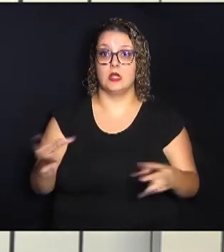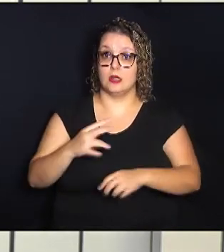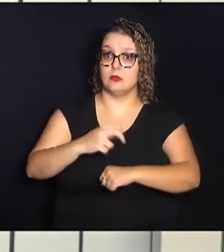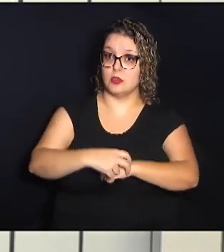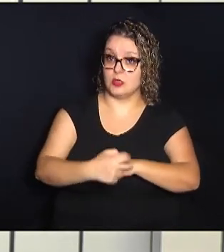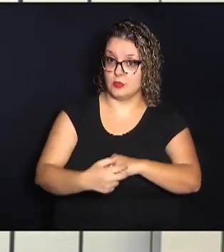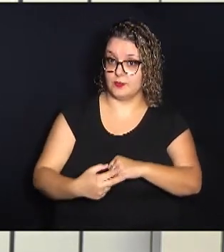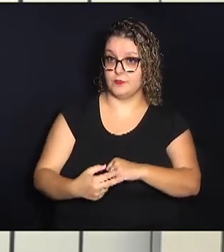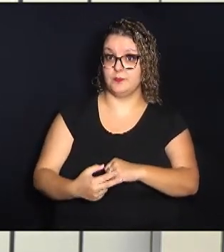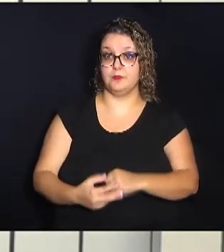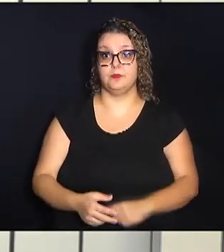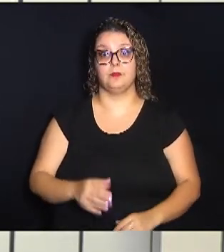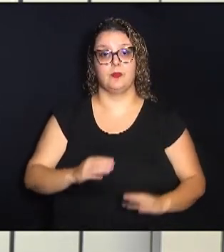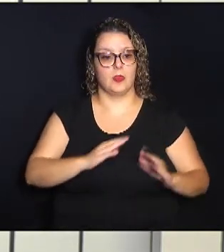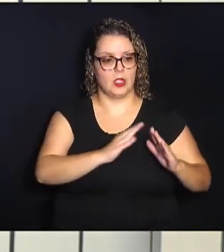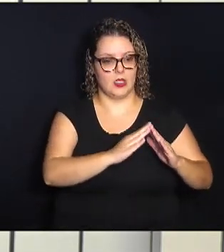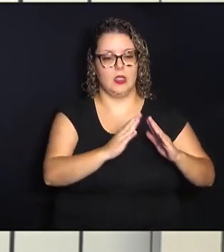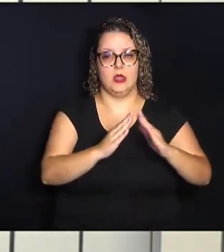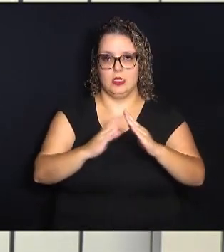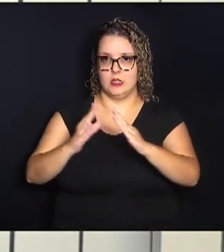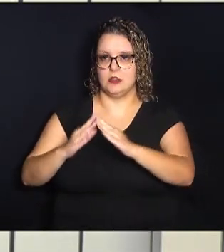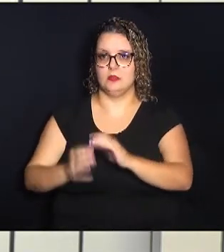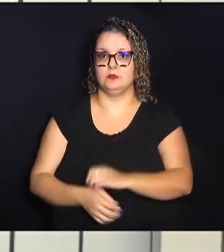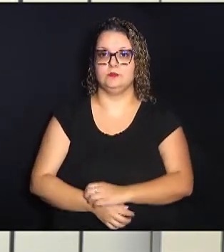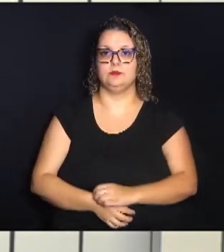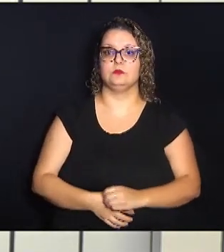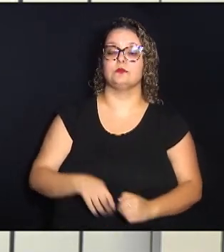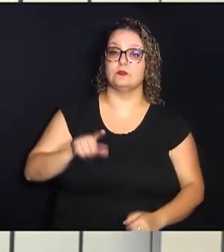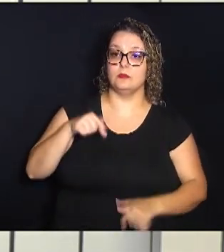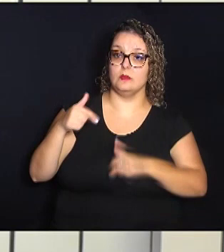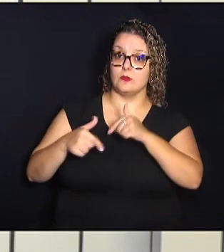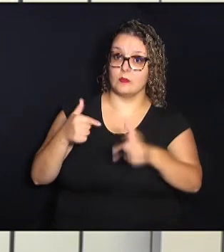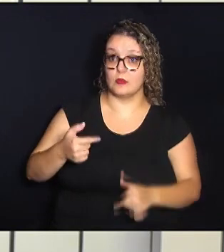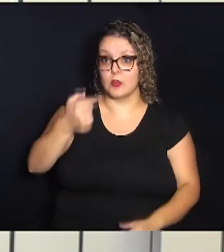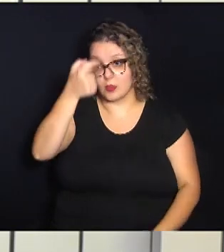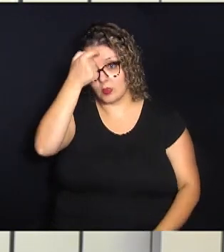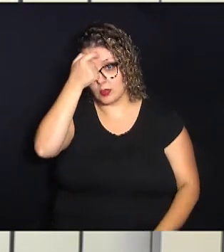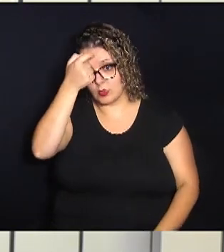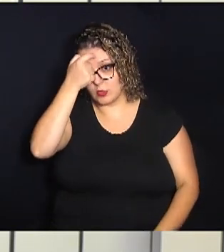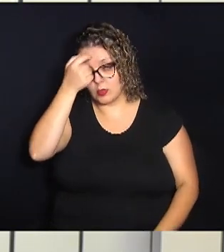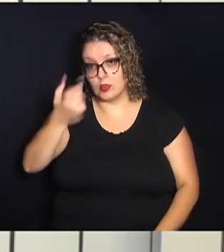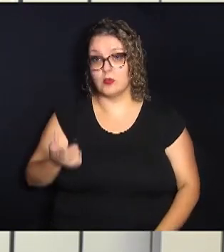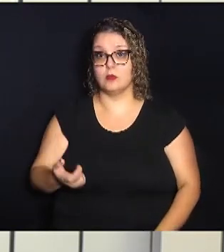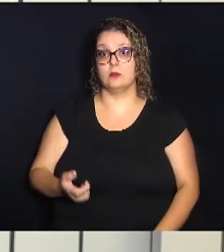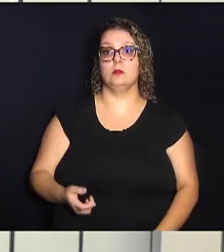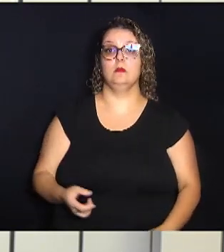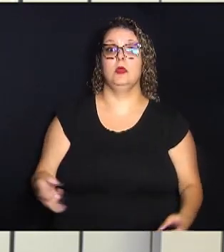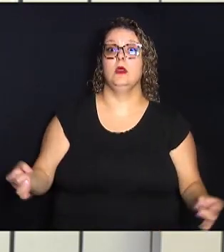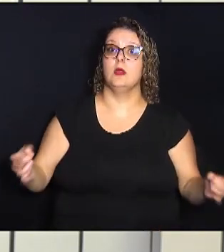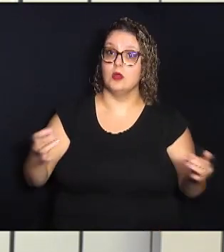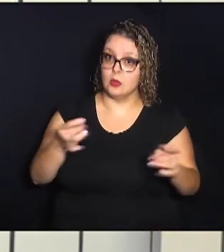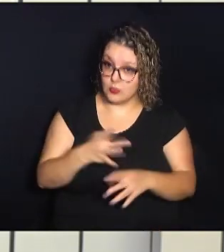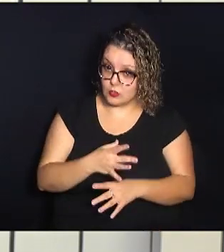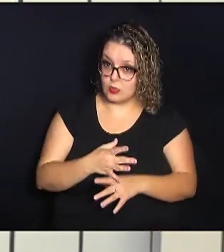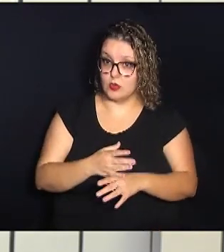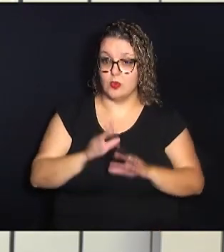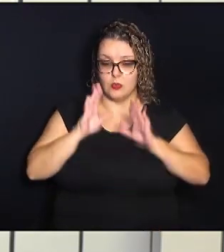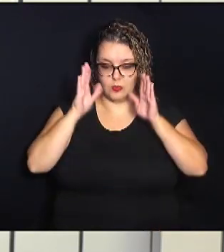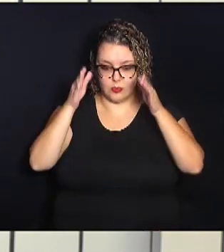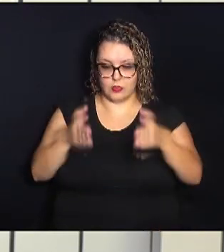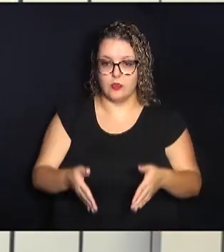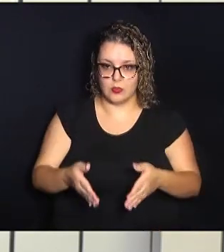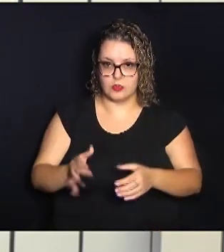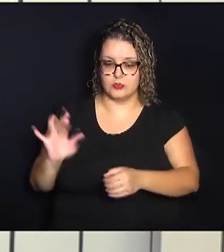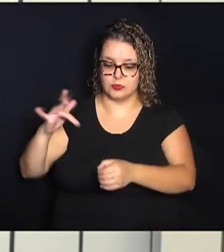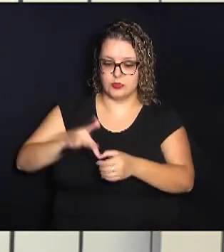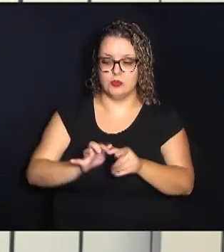intervenções casa a casa. É o trabalho na conscientização para erradicar focos do mosquito